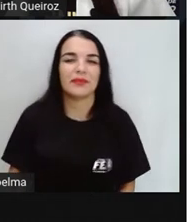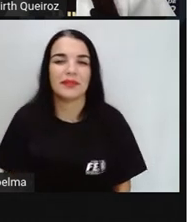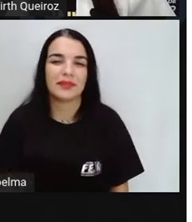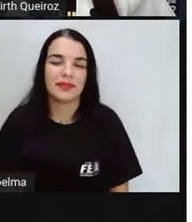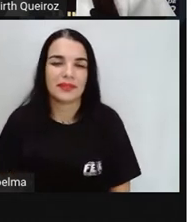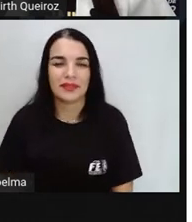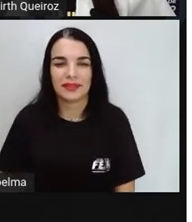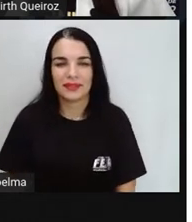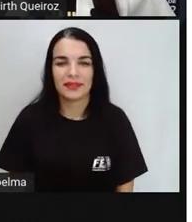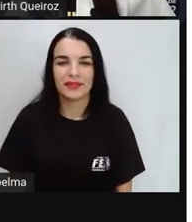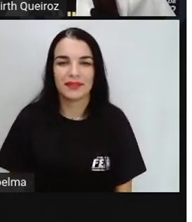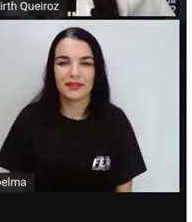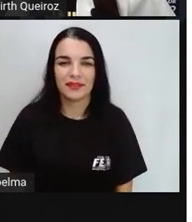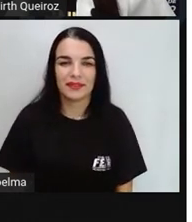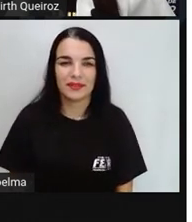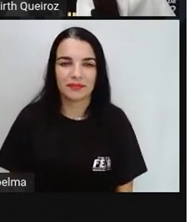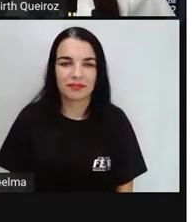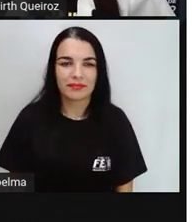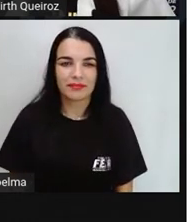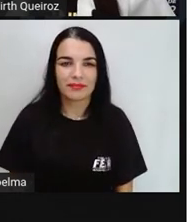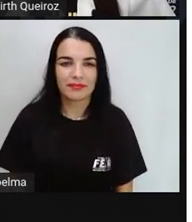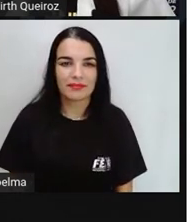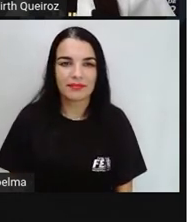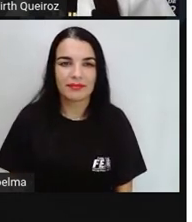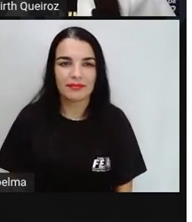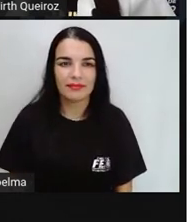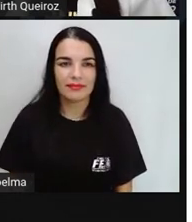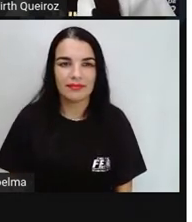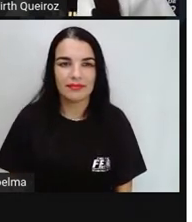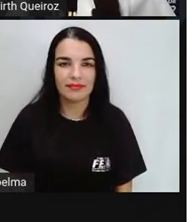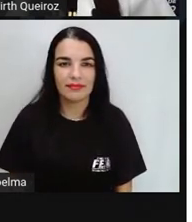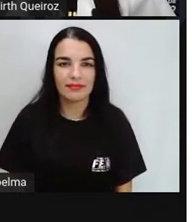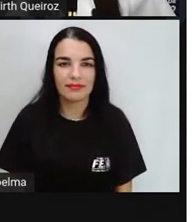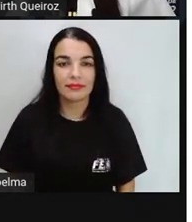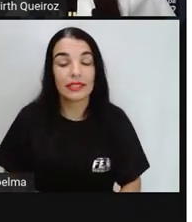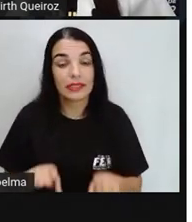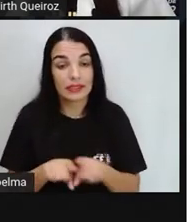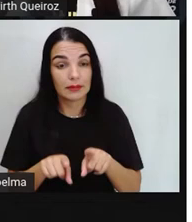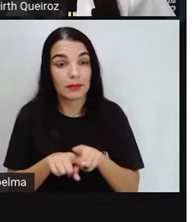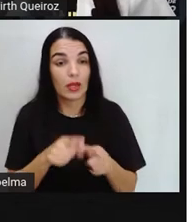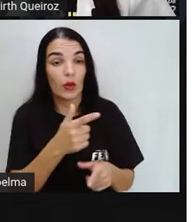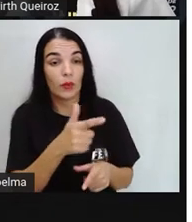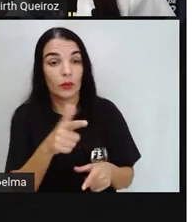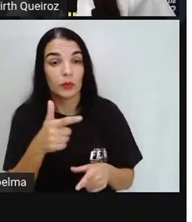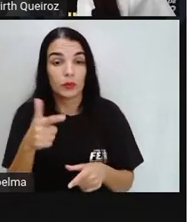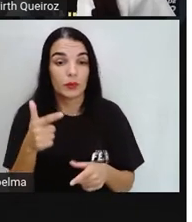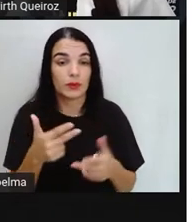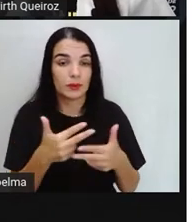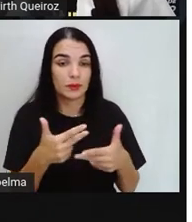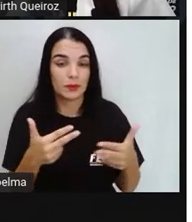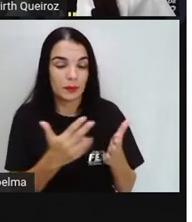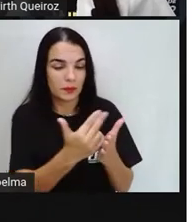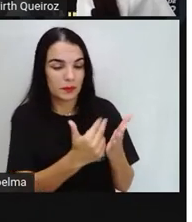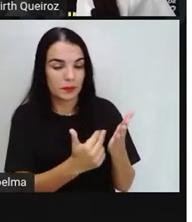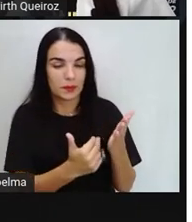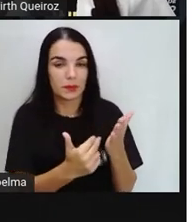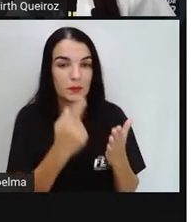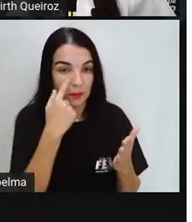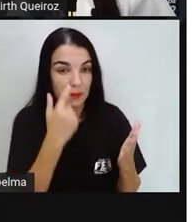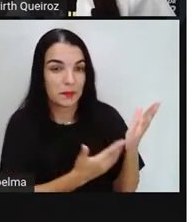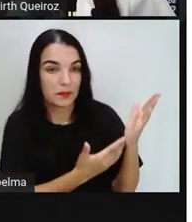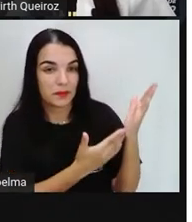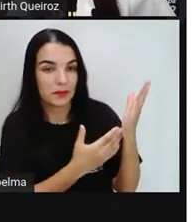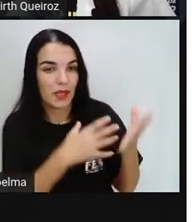rabinho, né? Do gatinho. Assim como as outras peças também, certo? Nós tivemos aí